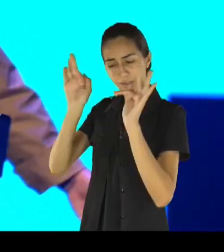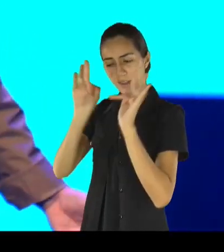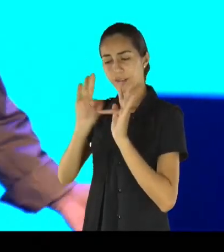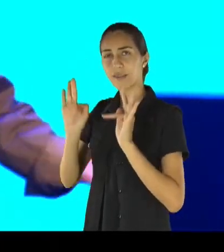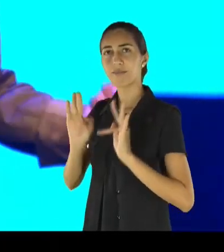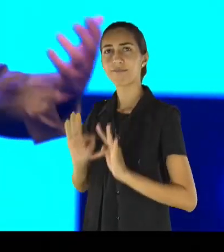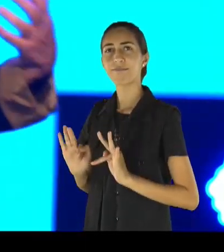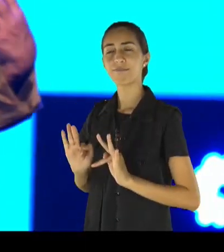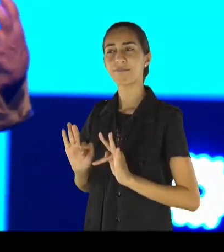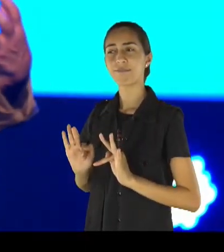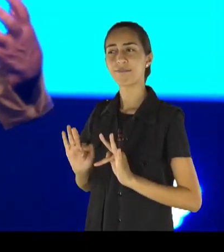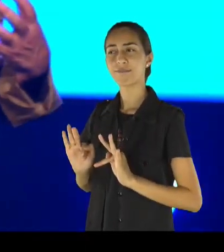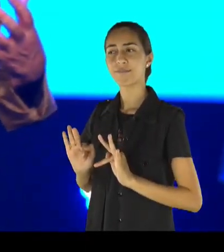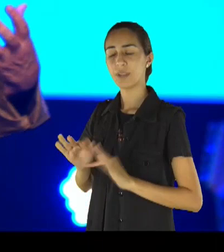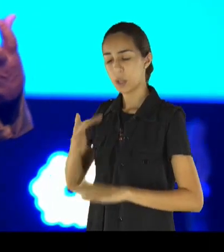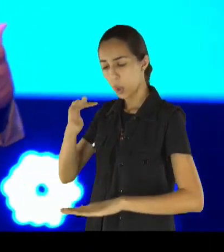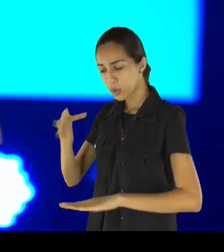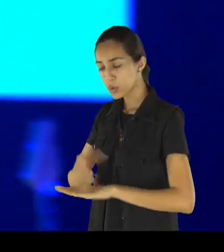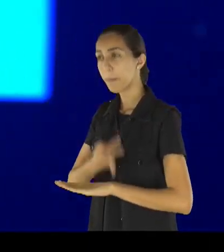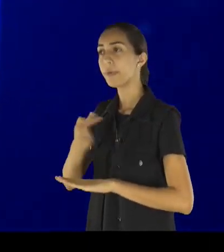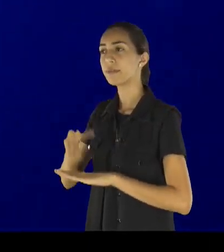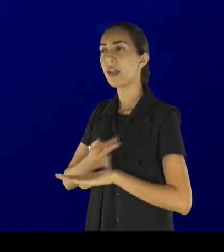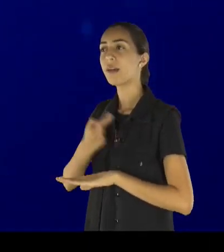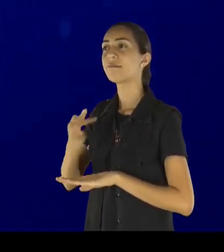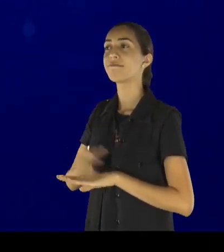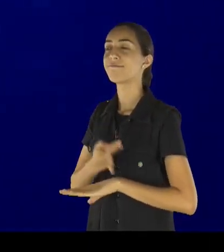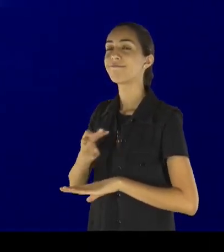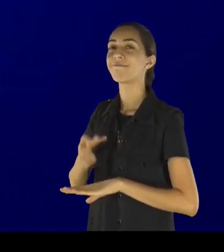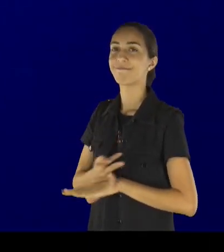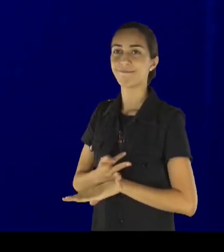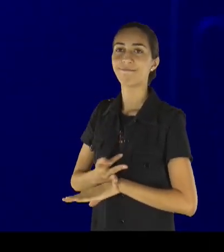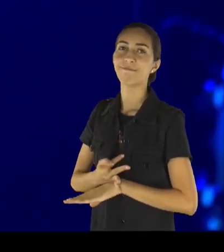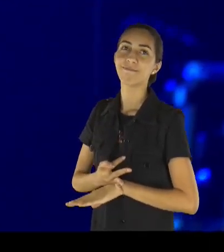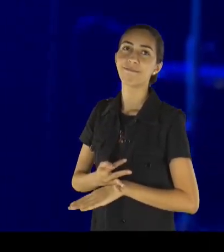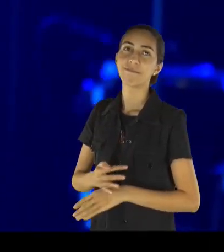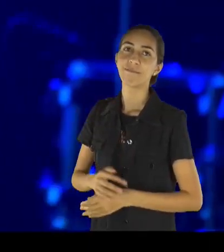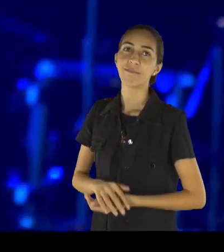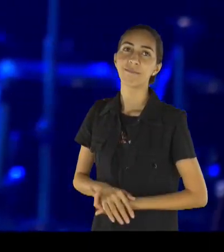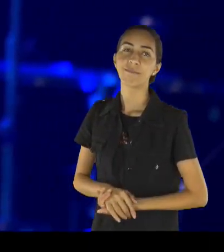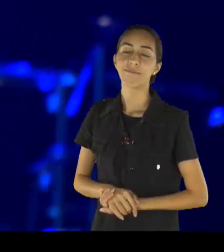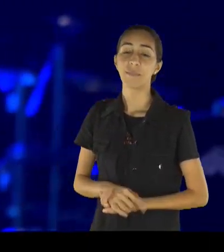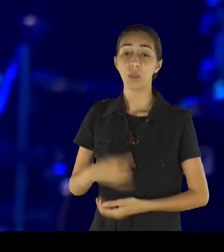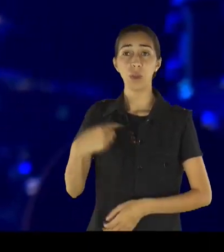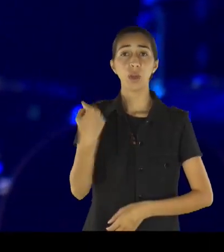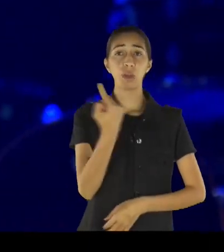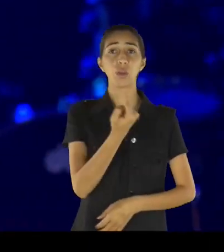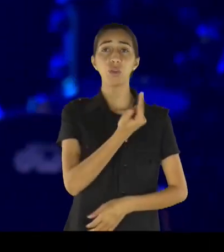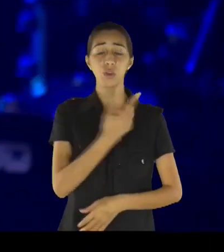quando nós, nós somos filhos de Deus, o filho irmão, sabe o o filho tem direito, o que o filho tem direito,